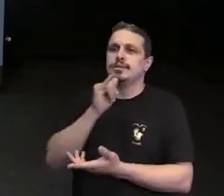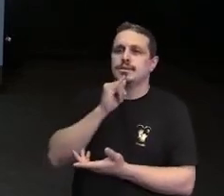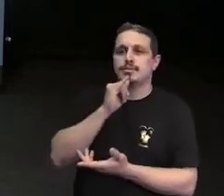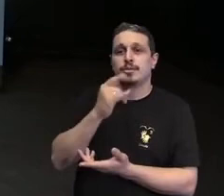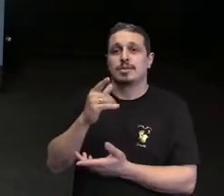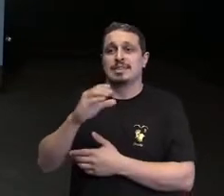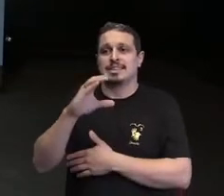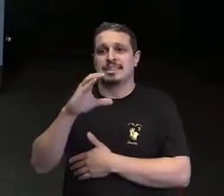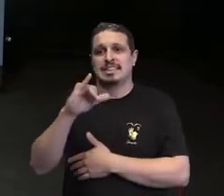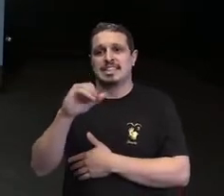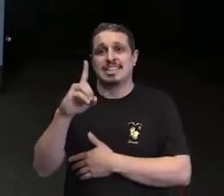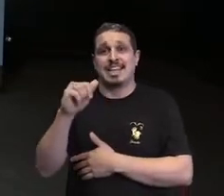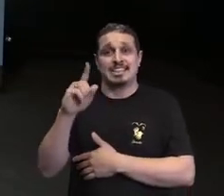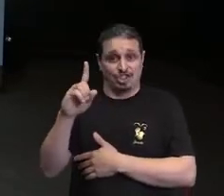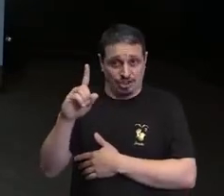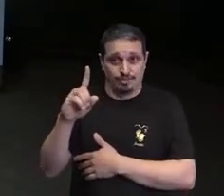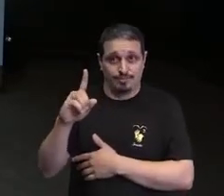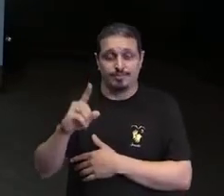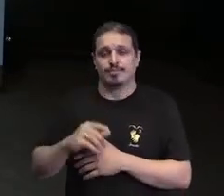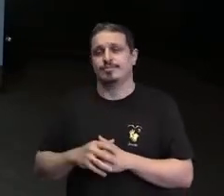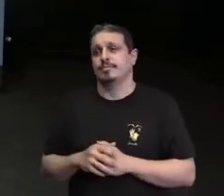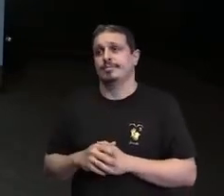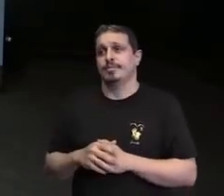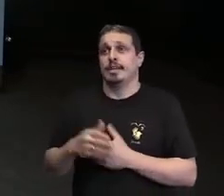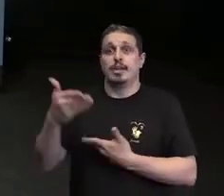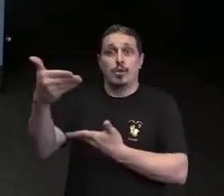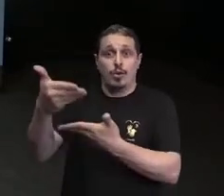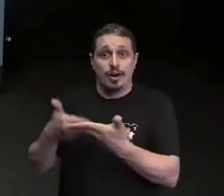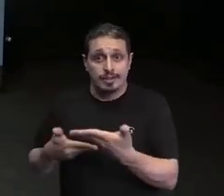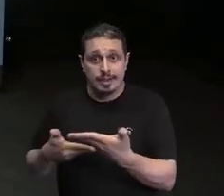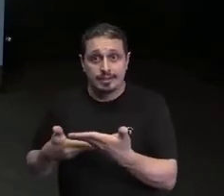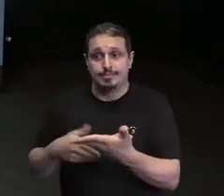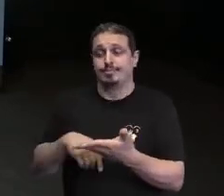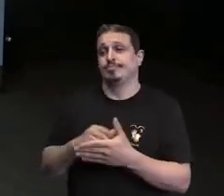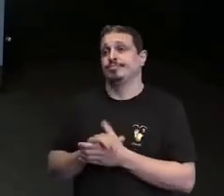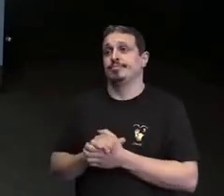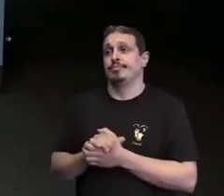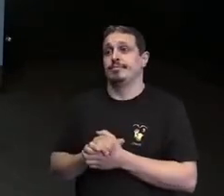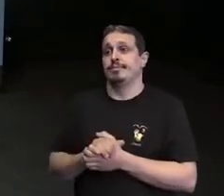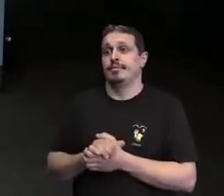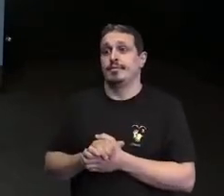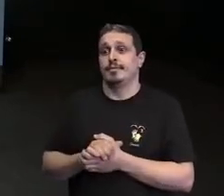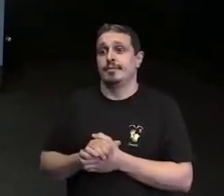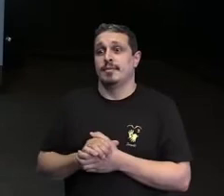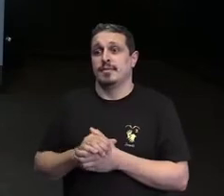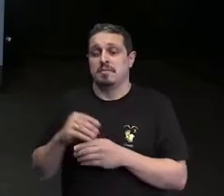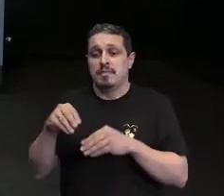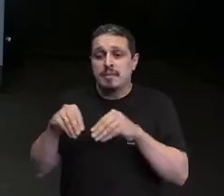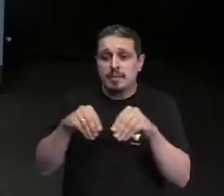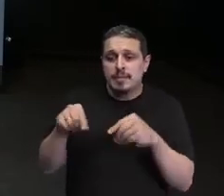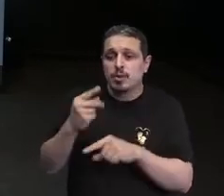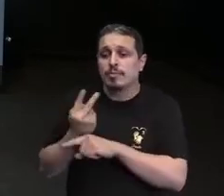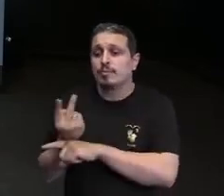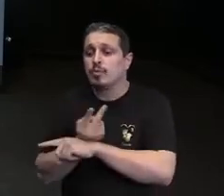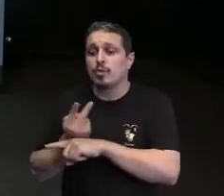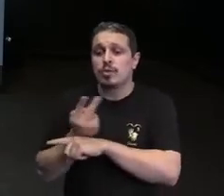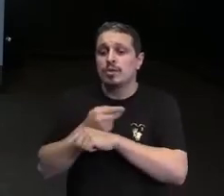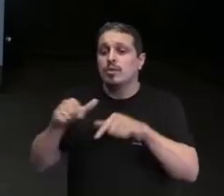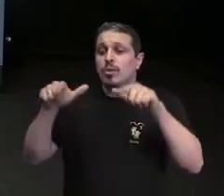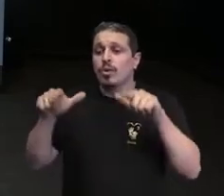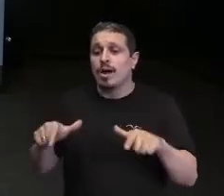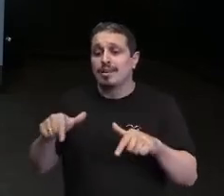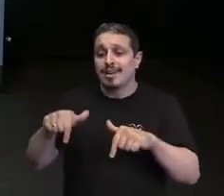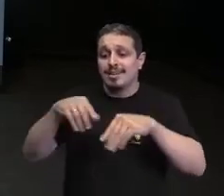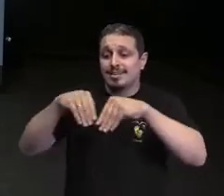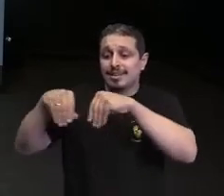e limites. E essa família, ela precisa encontrar esse terreno fértil, muitas vezes, de forma solitária. E muitas vezes na forma